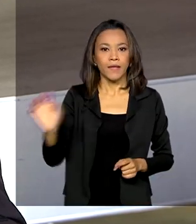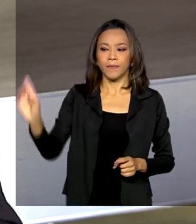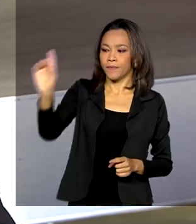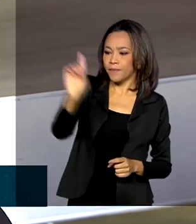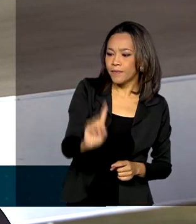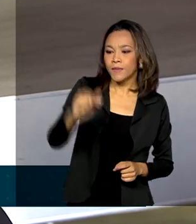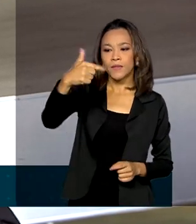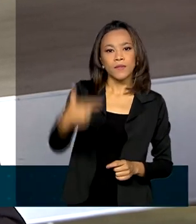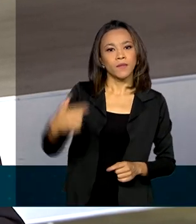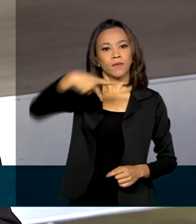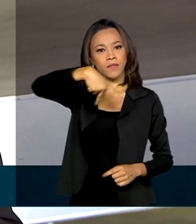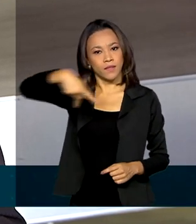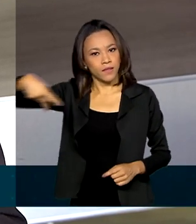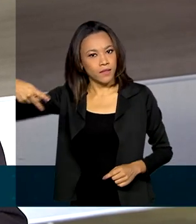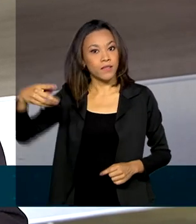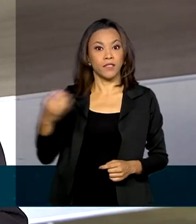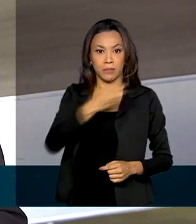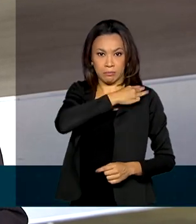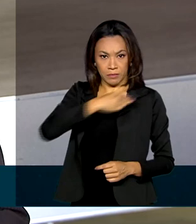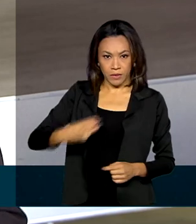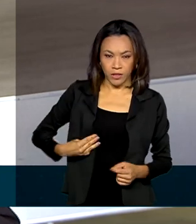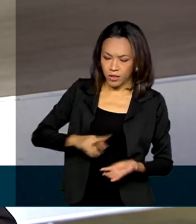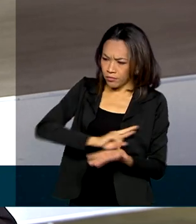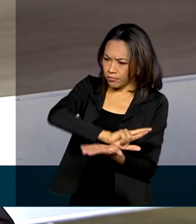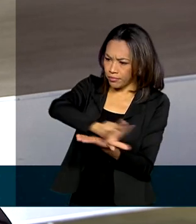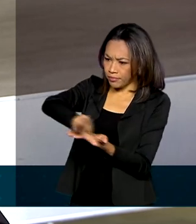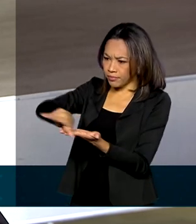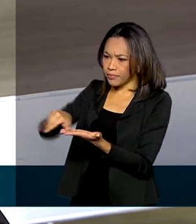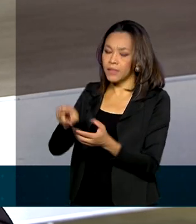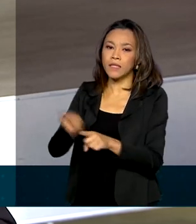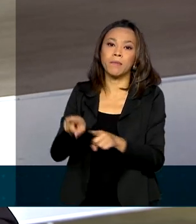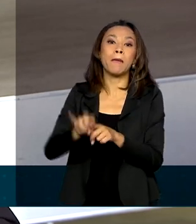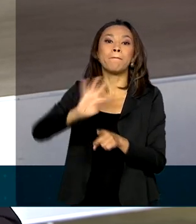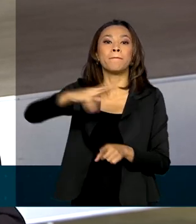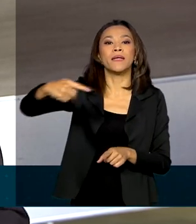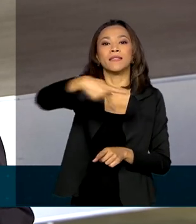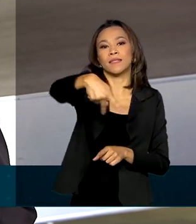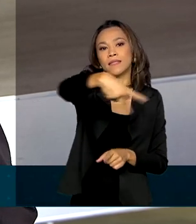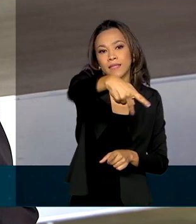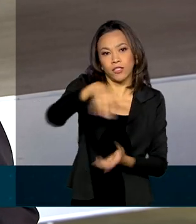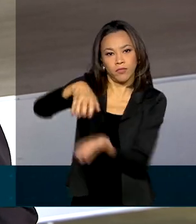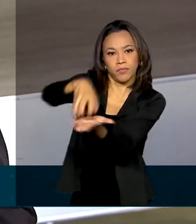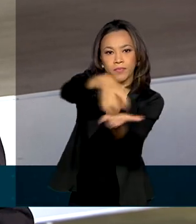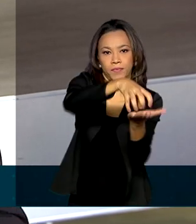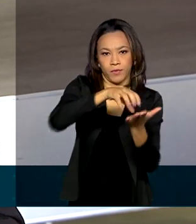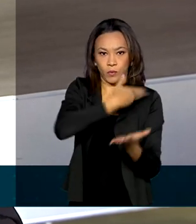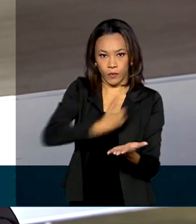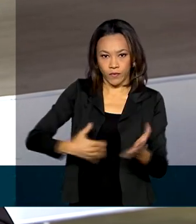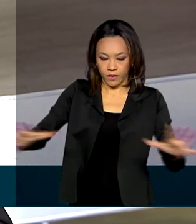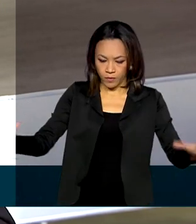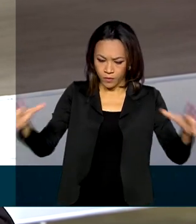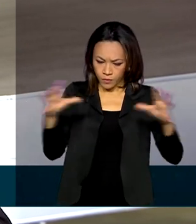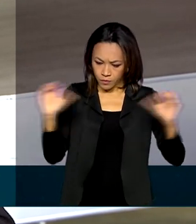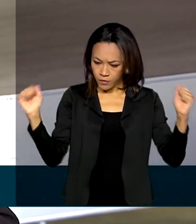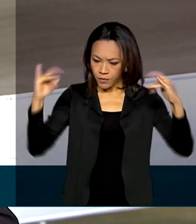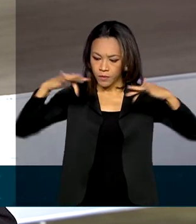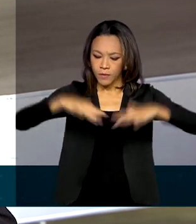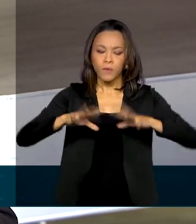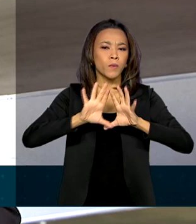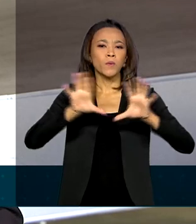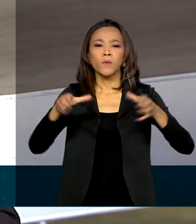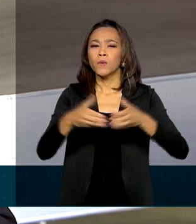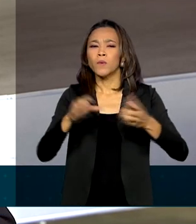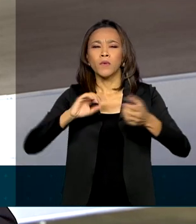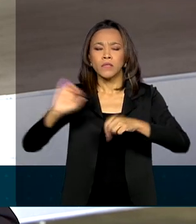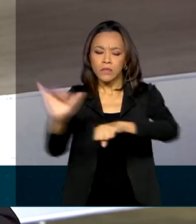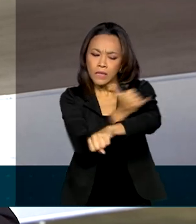-presidente Hamilton Mourão, ministros e também presidentes de estatais. Esse grupo reúne para definir aí as estratégias e prioridades